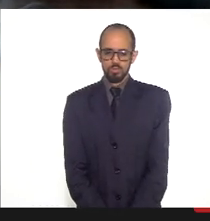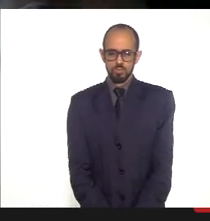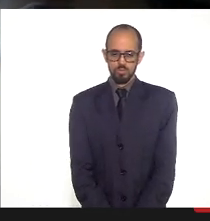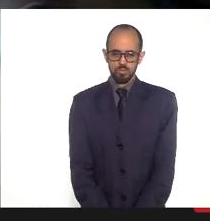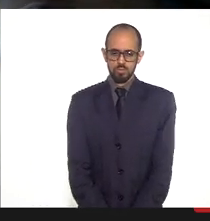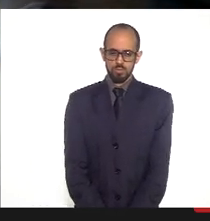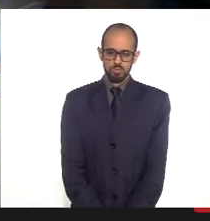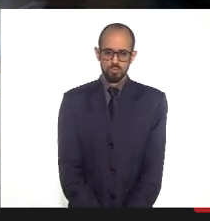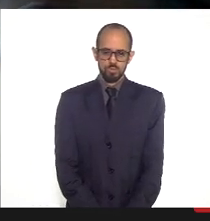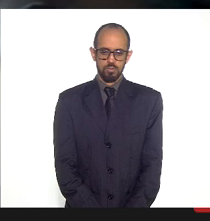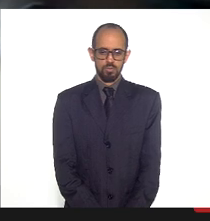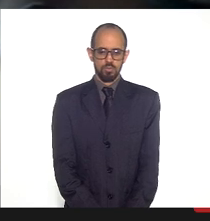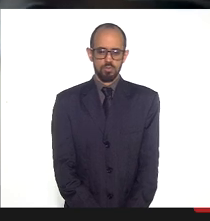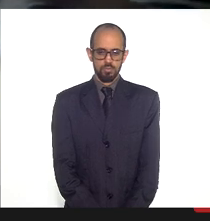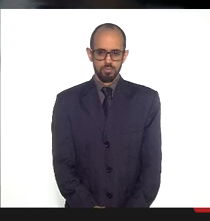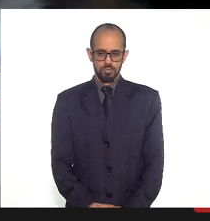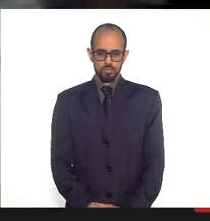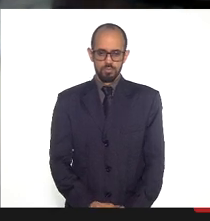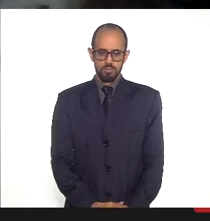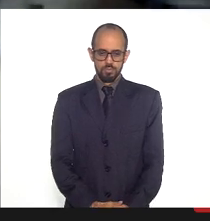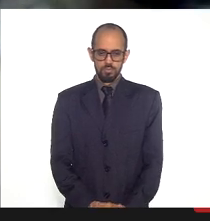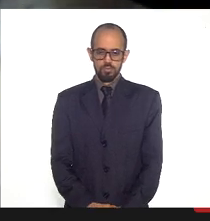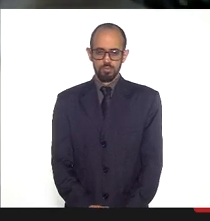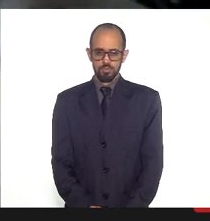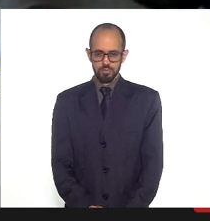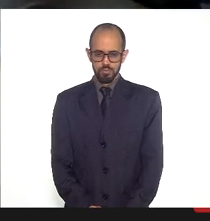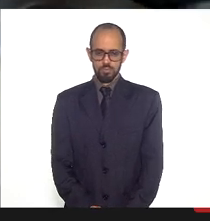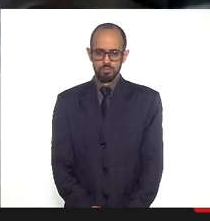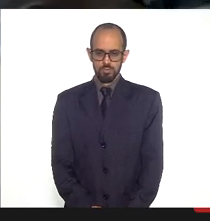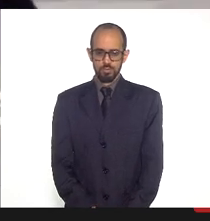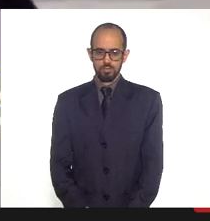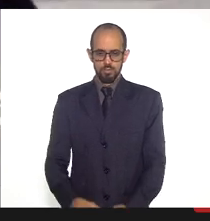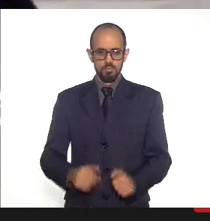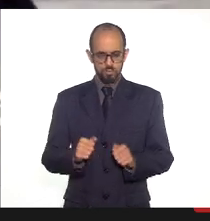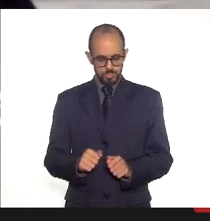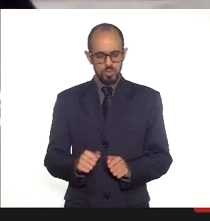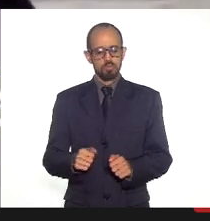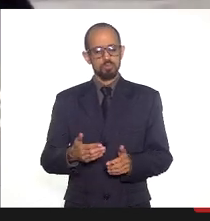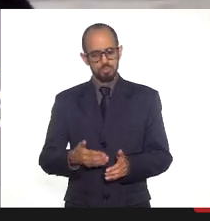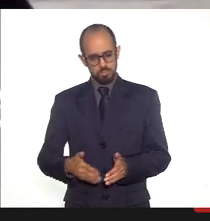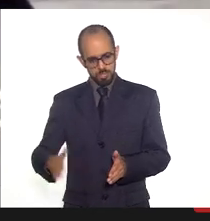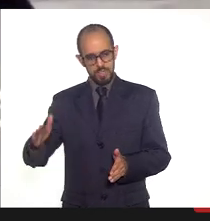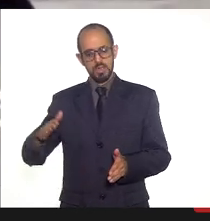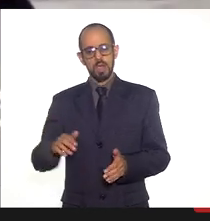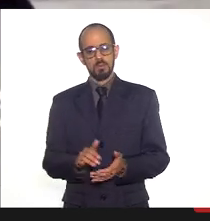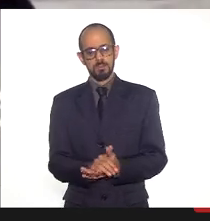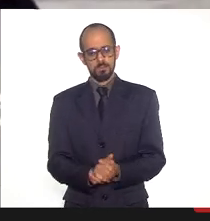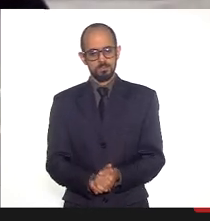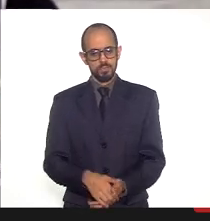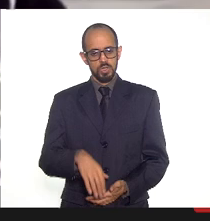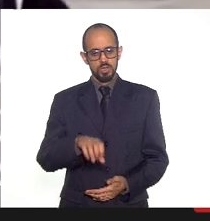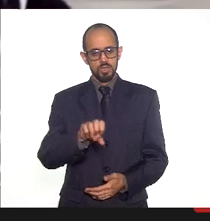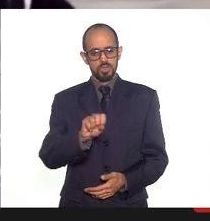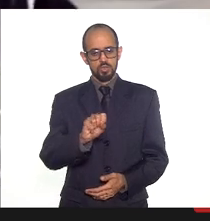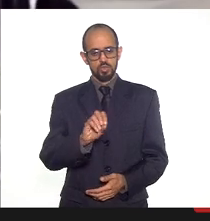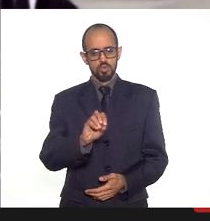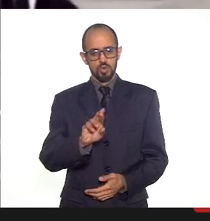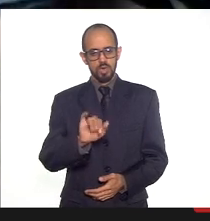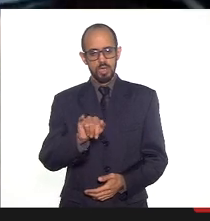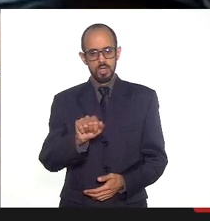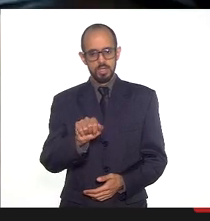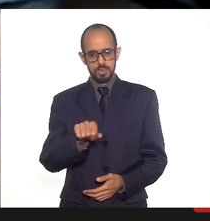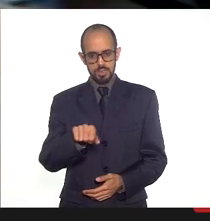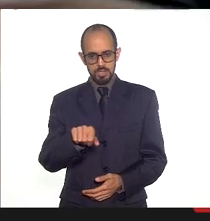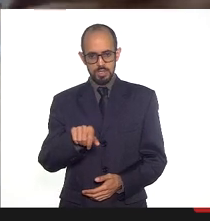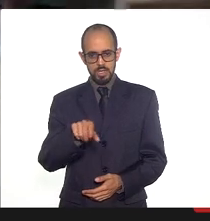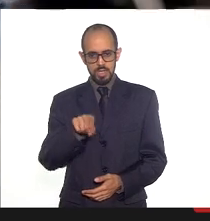Transplante? Podemos falar do transplante, Deputada? Podemos. A Soraya, subsecretária. Boa